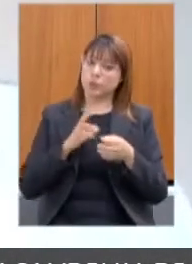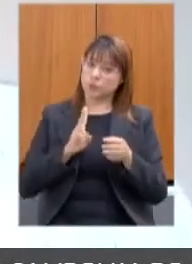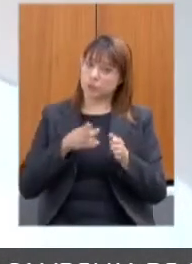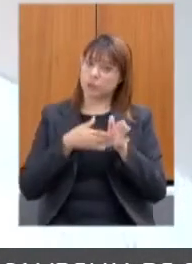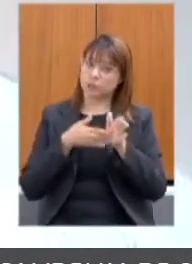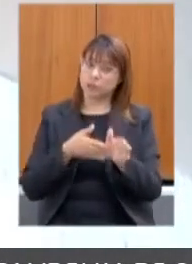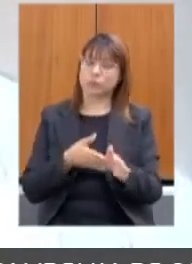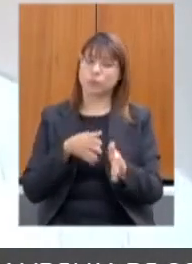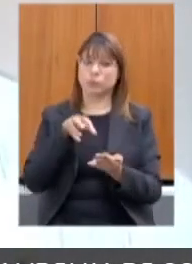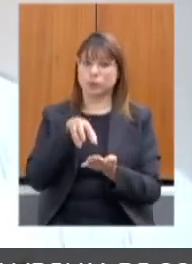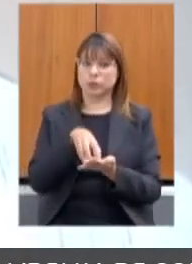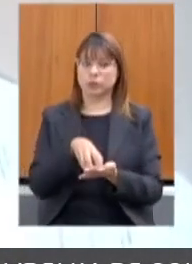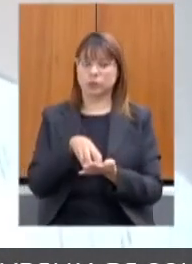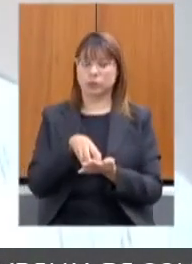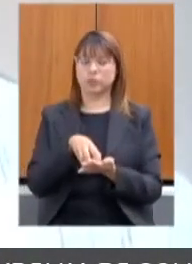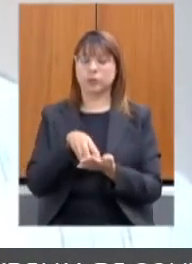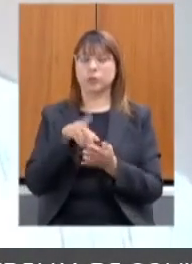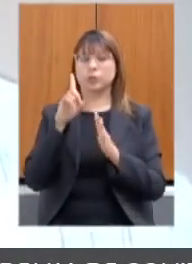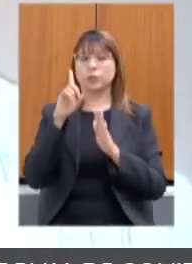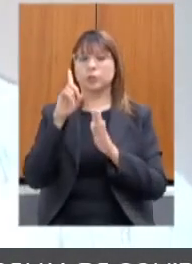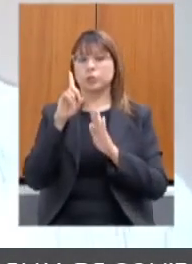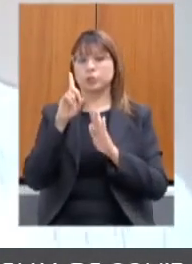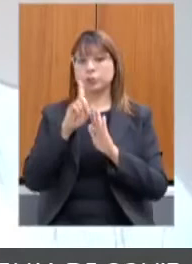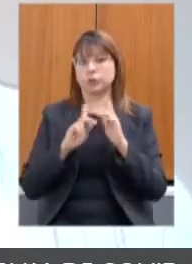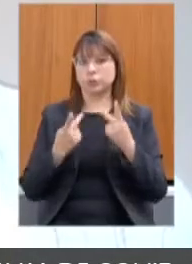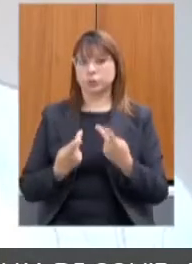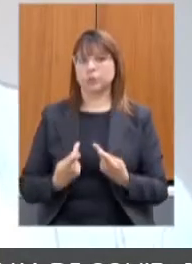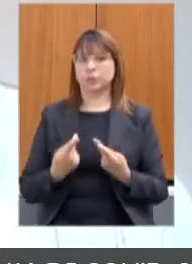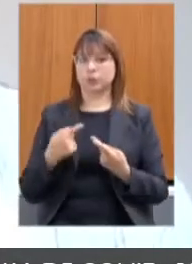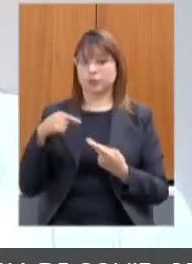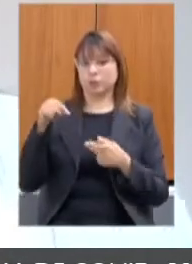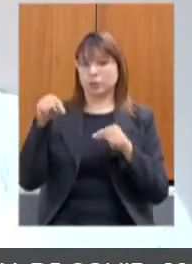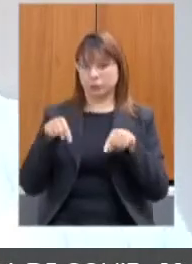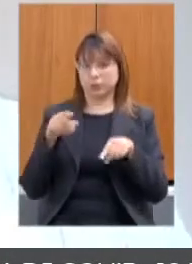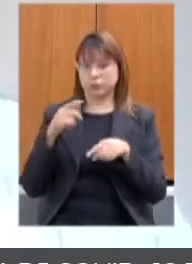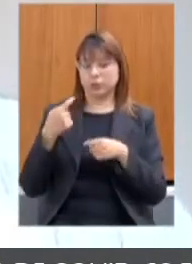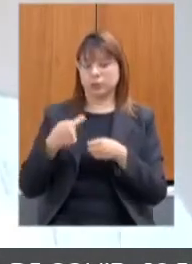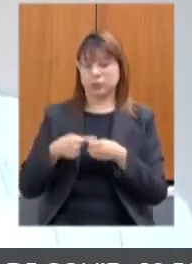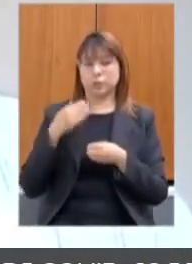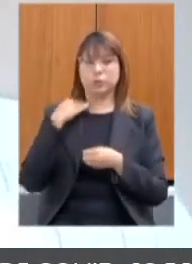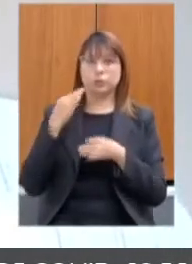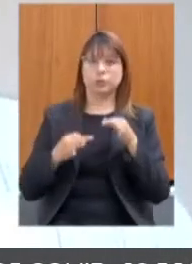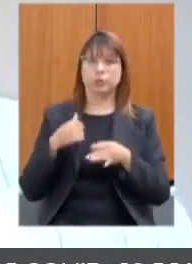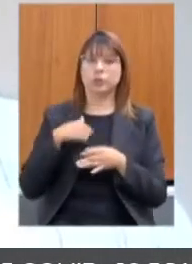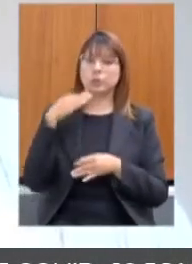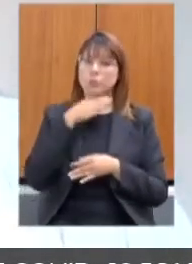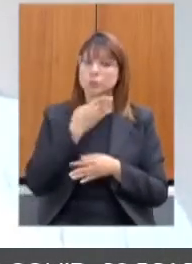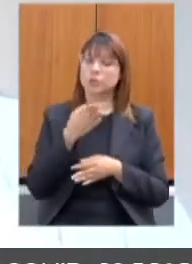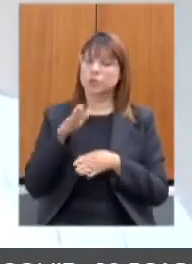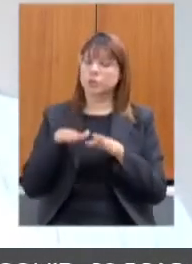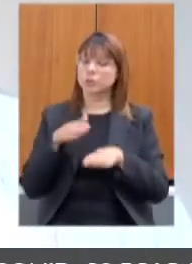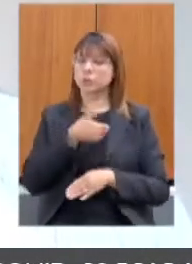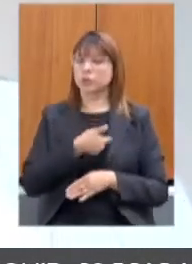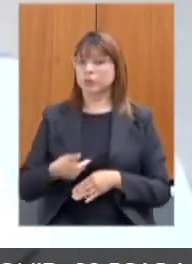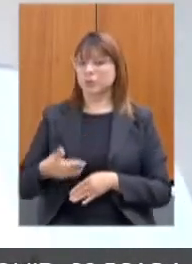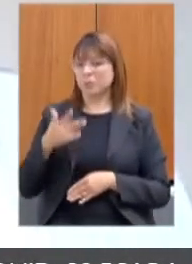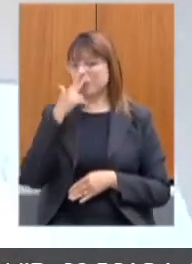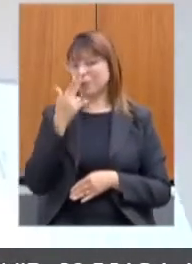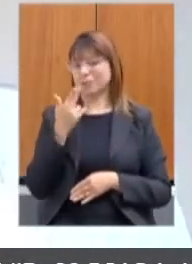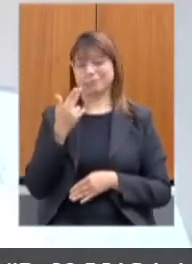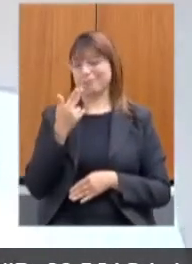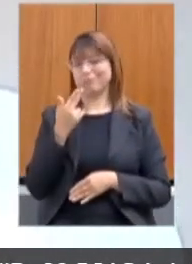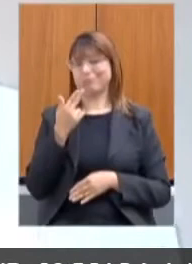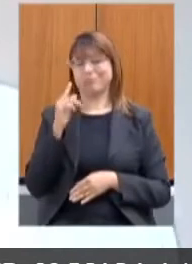aqui em Juiz de Fora. E tem percebido assim que o governo tem dado, talvez, uma pouca importância